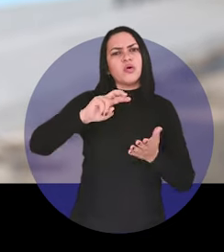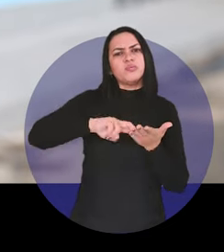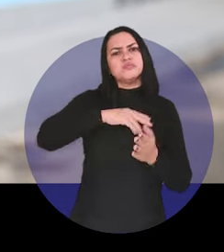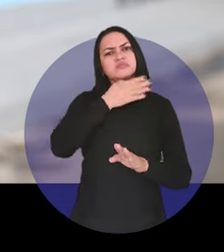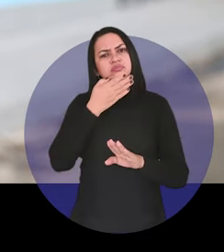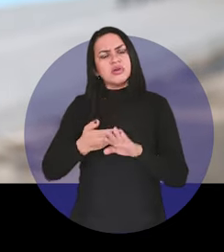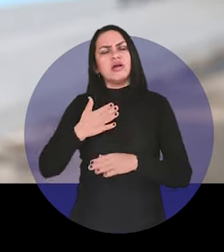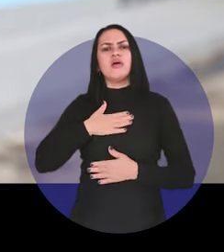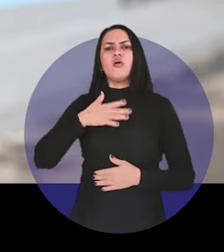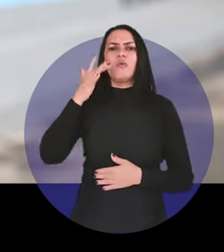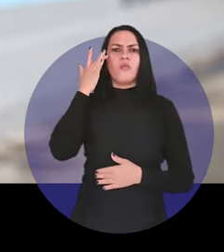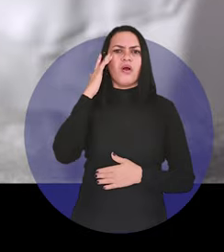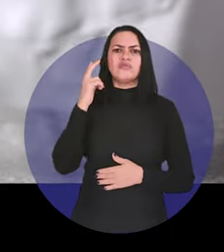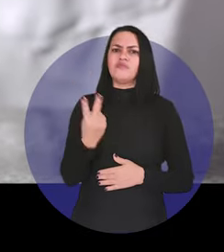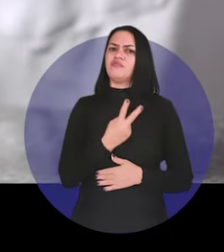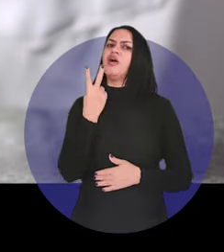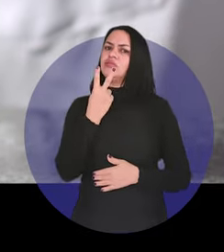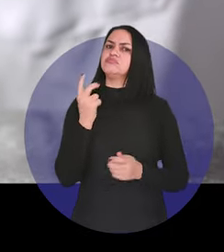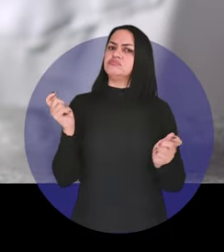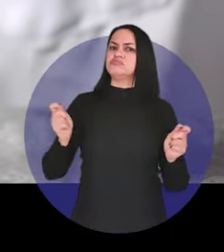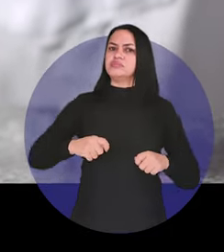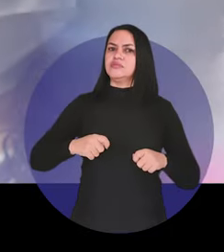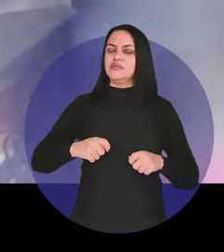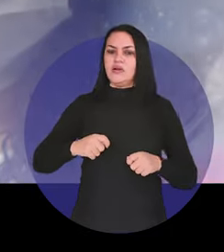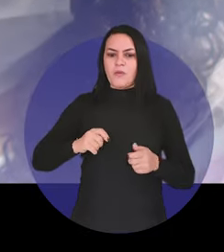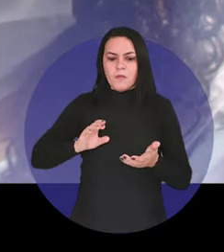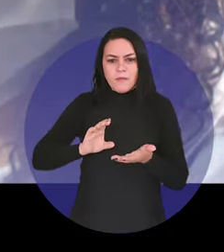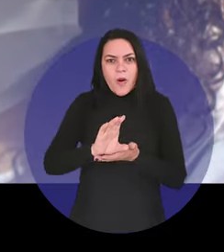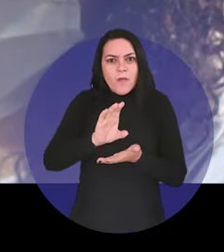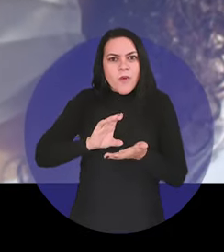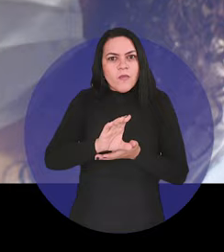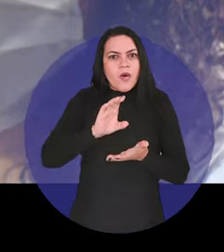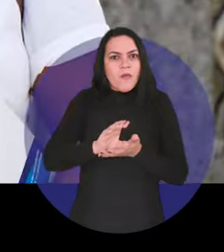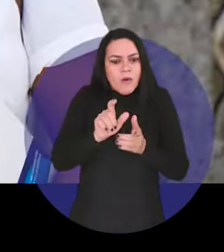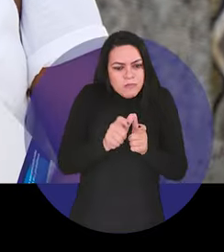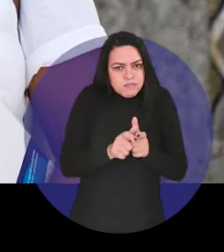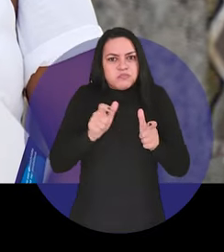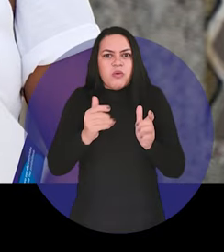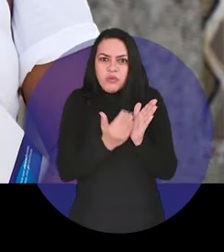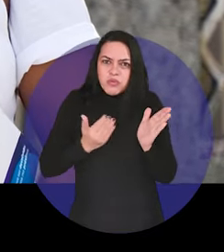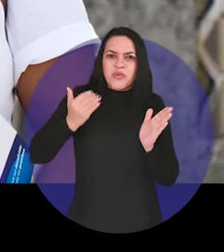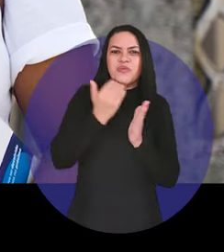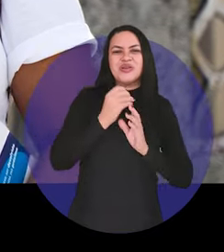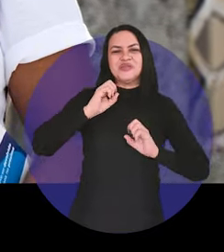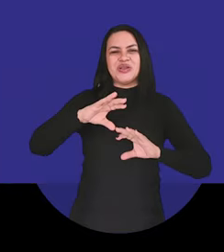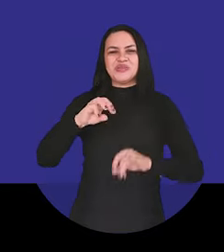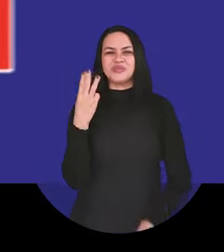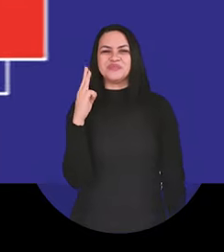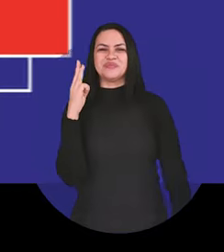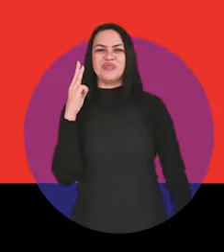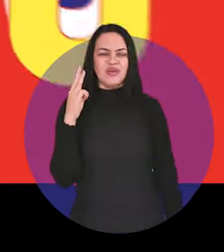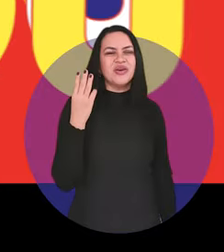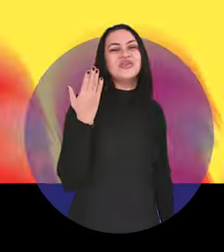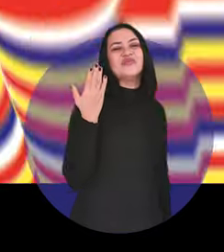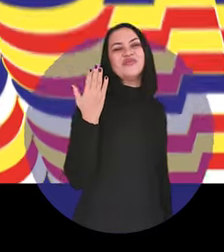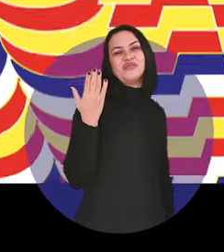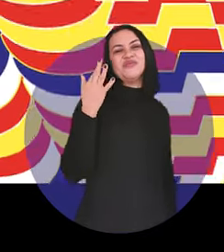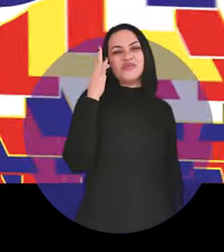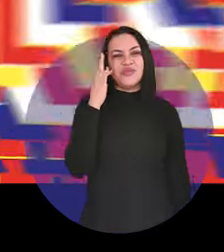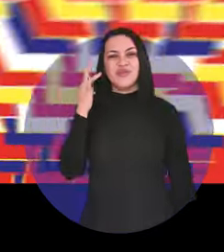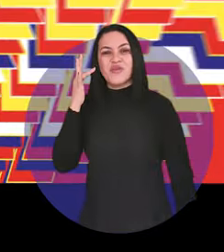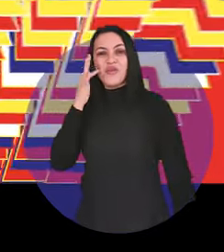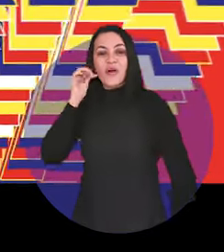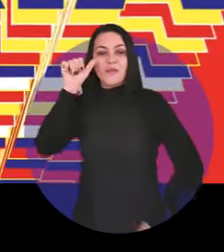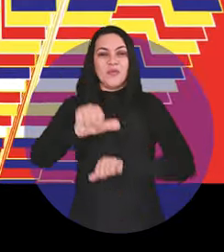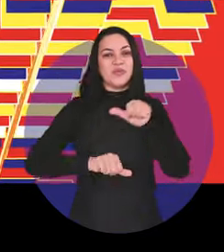muito válido. Foi o maior investimento já feito na educação do Maranhão. Ele mudou a nossa